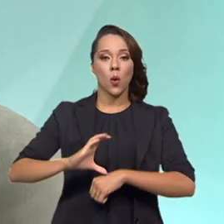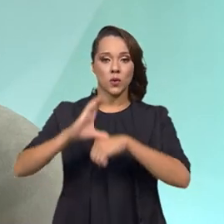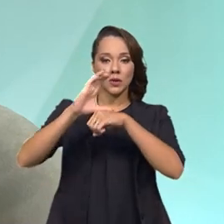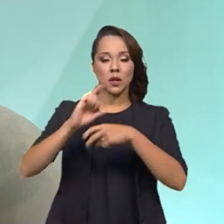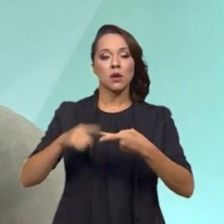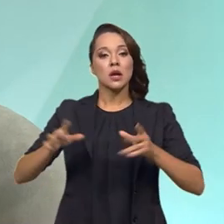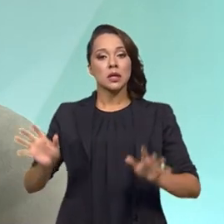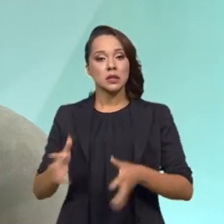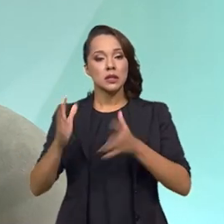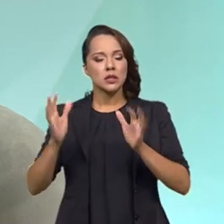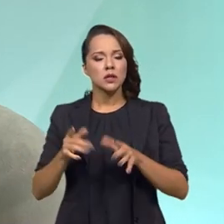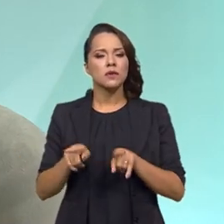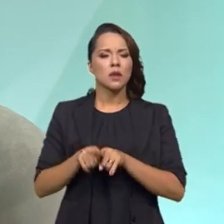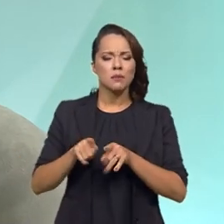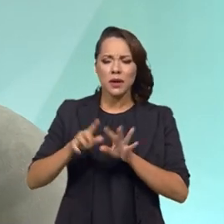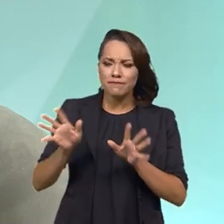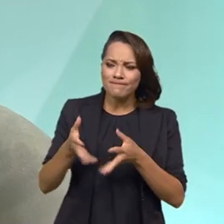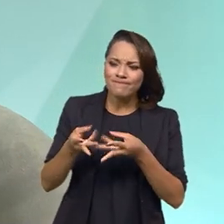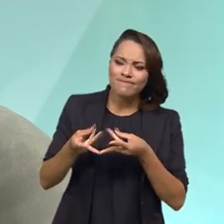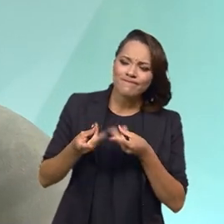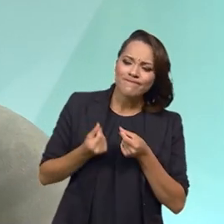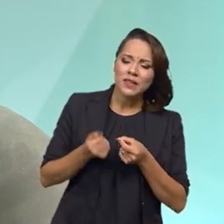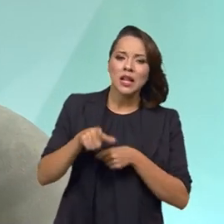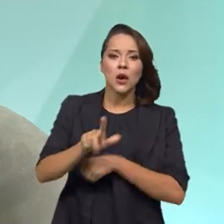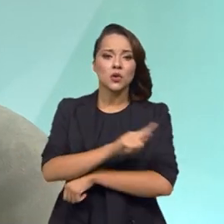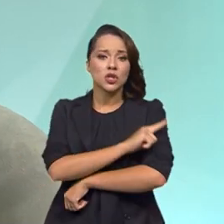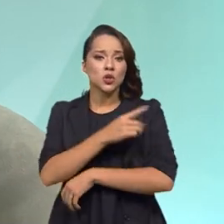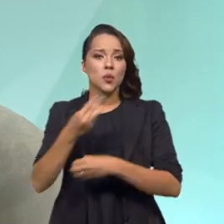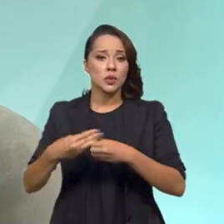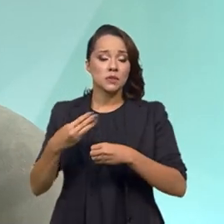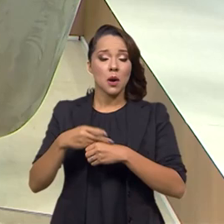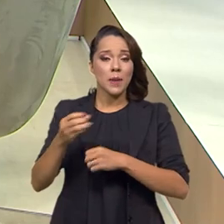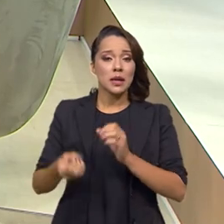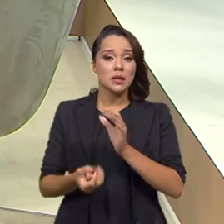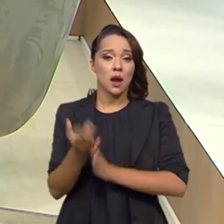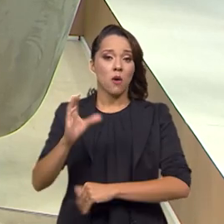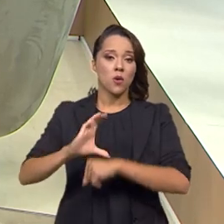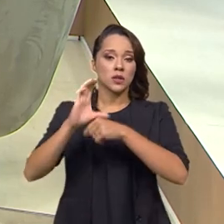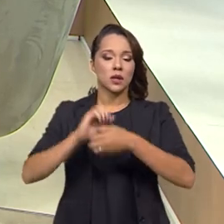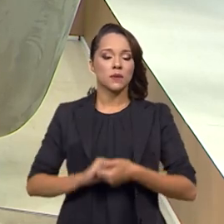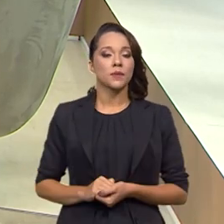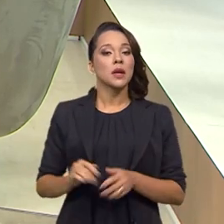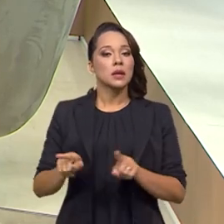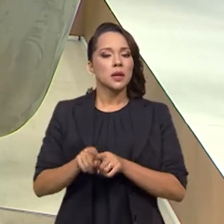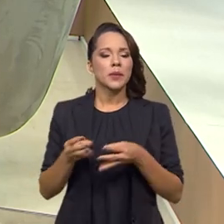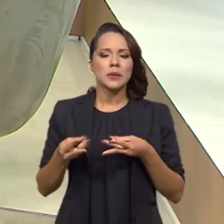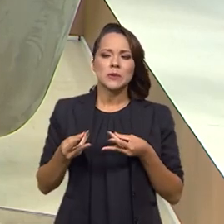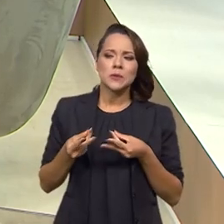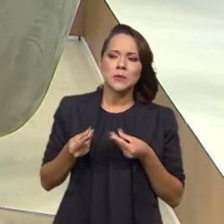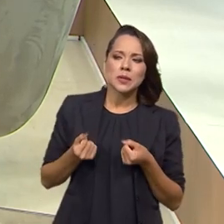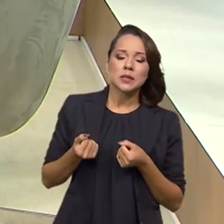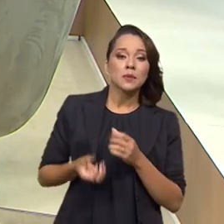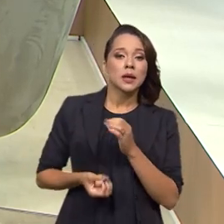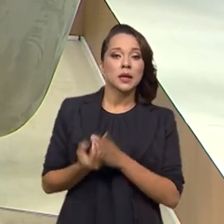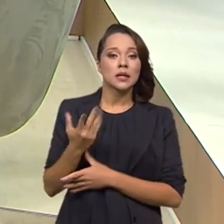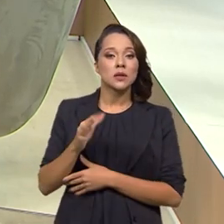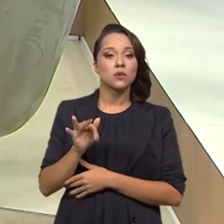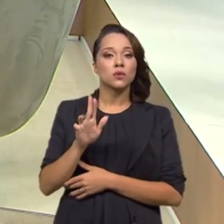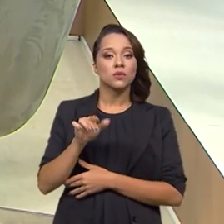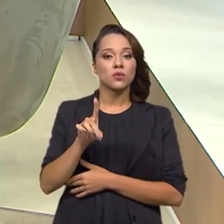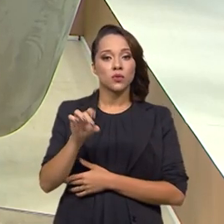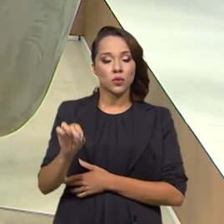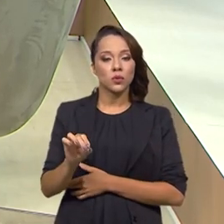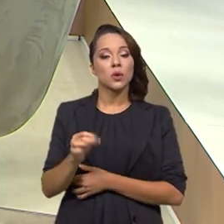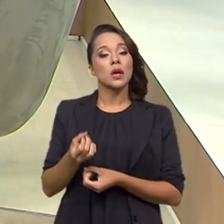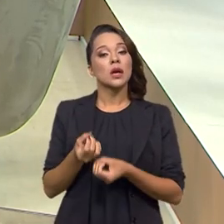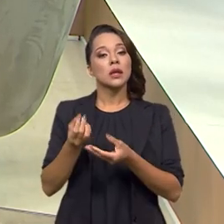incentiva e sensibiliza os gestores municipais para criação de conselhos, sensibiliza também para a criação dos fundos e